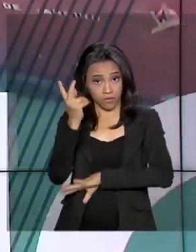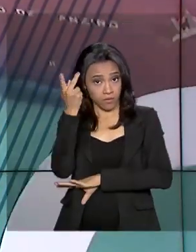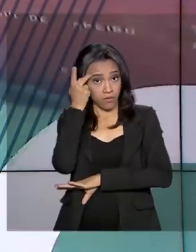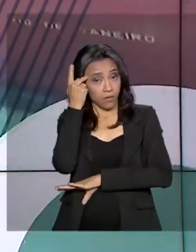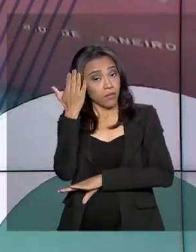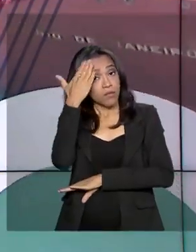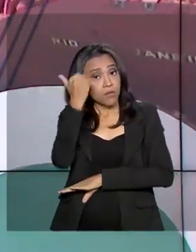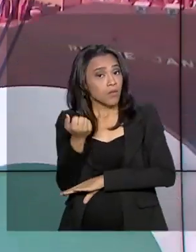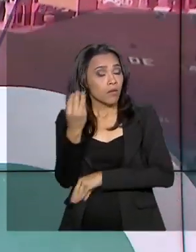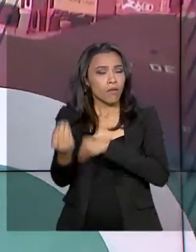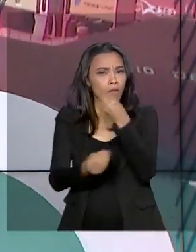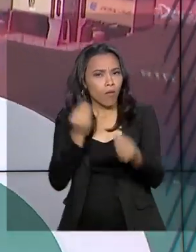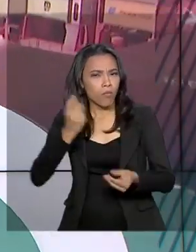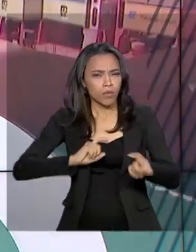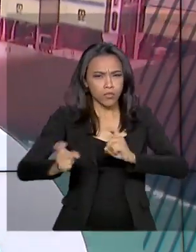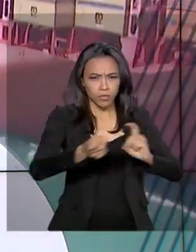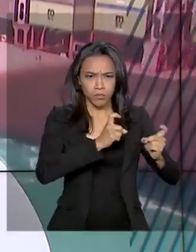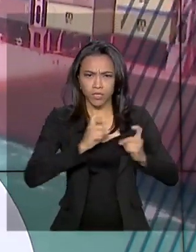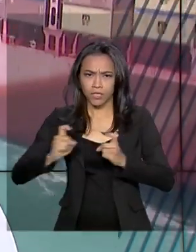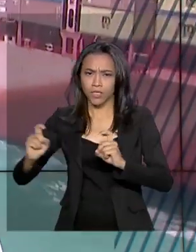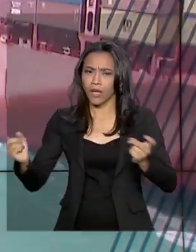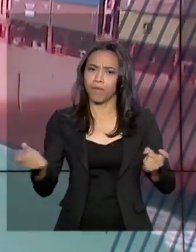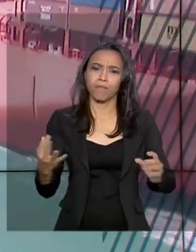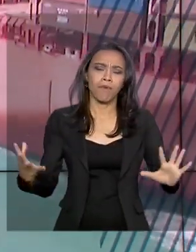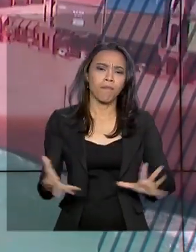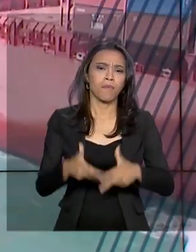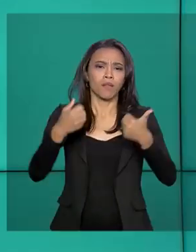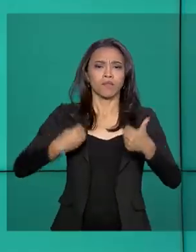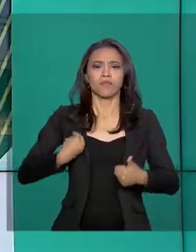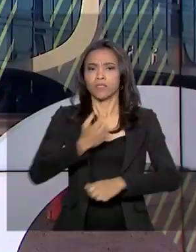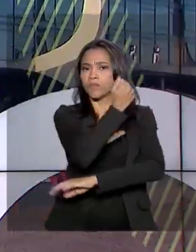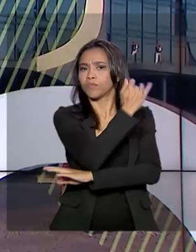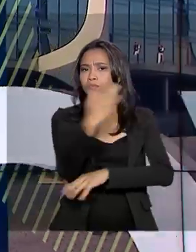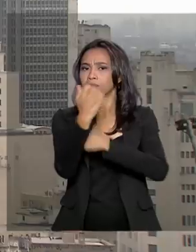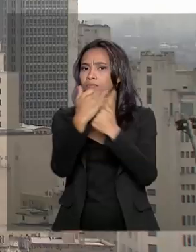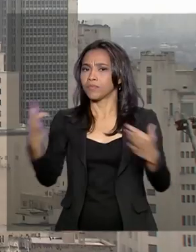a gestão ambiental pode melhorar a qualidade de vida nas cidades.